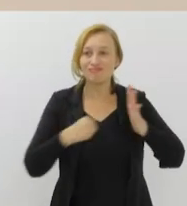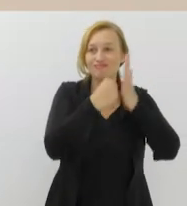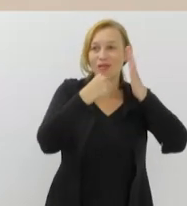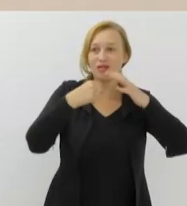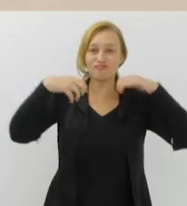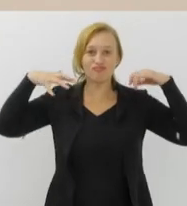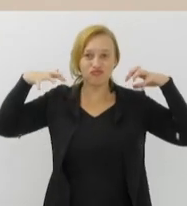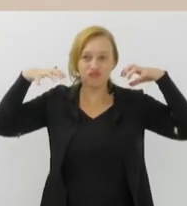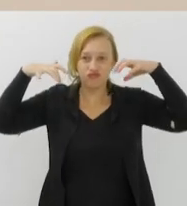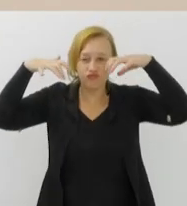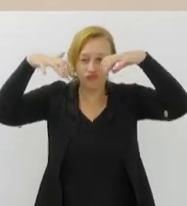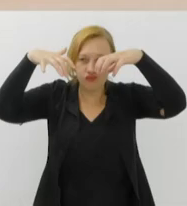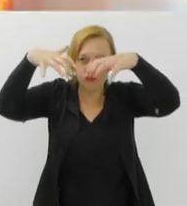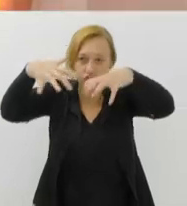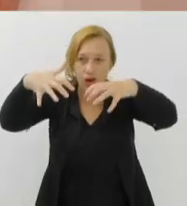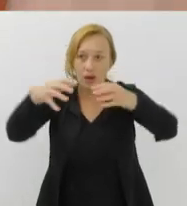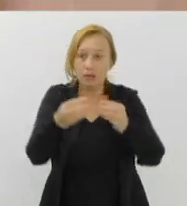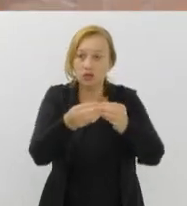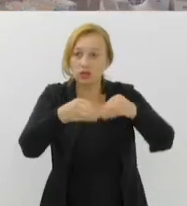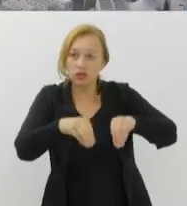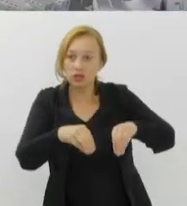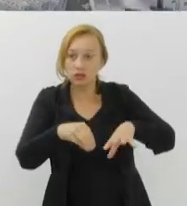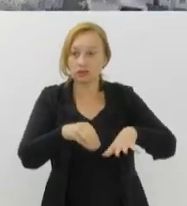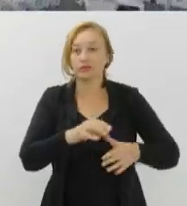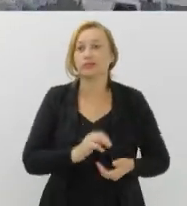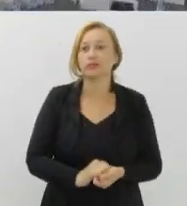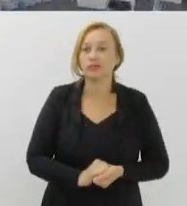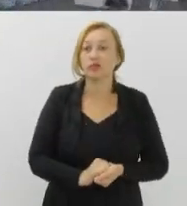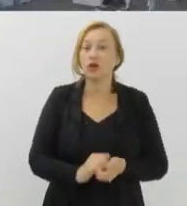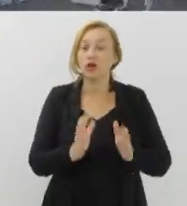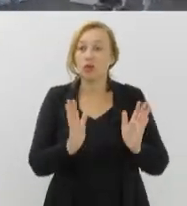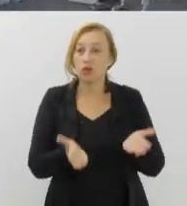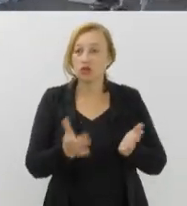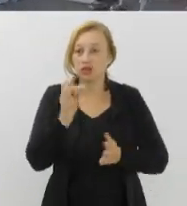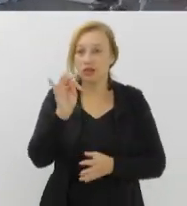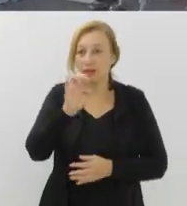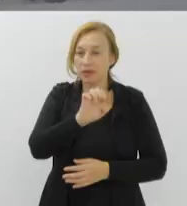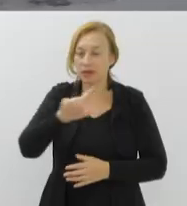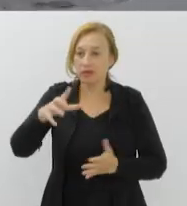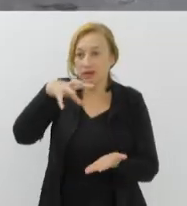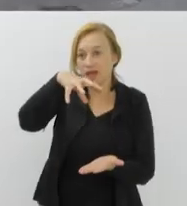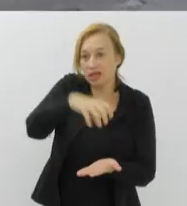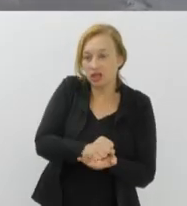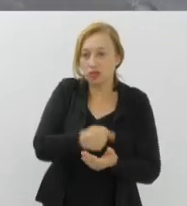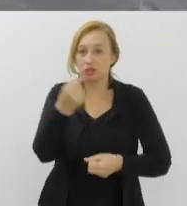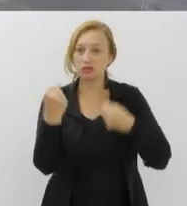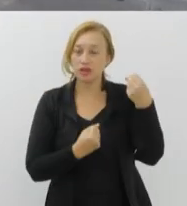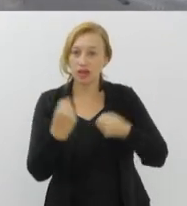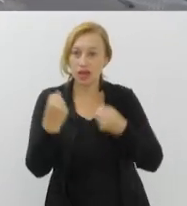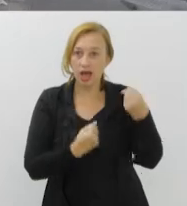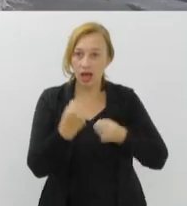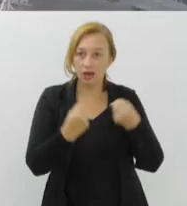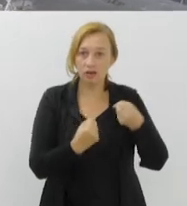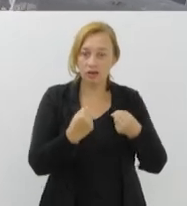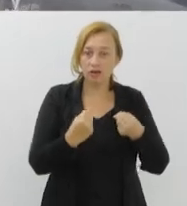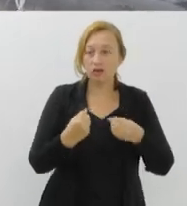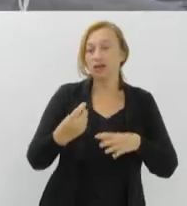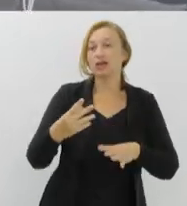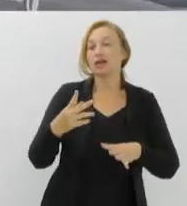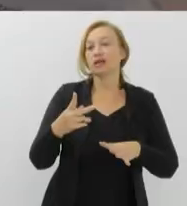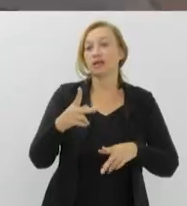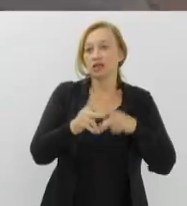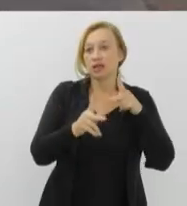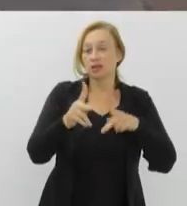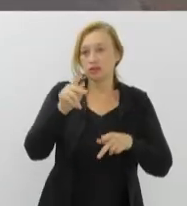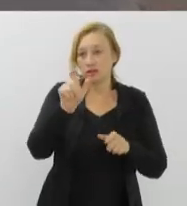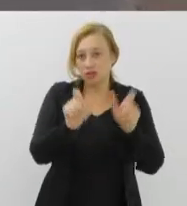vem afetando os negócios. Termina hoje o cadastramento dos carros de moradores do entorno do local onde vai